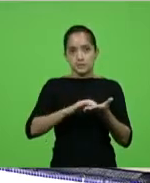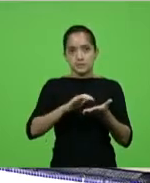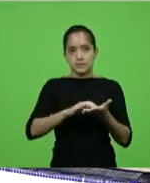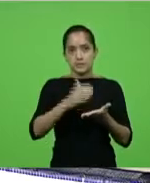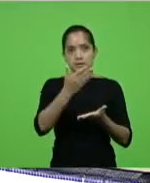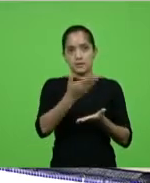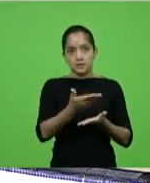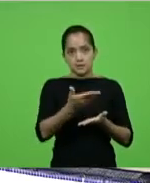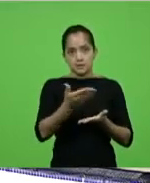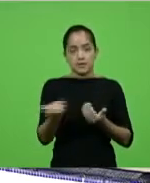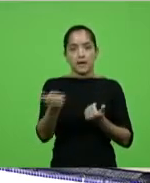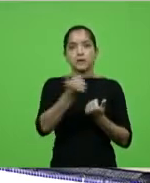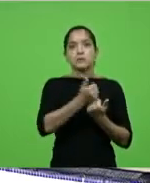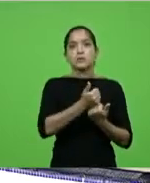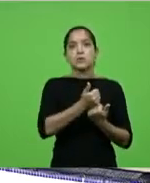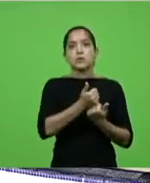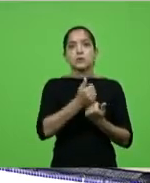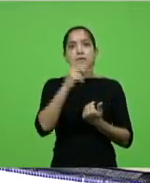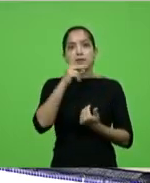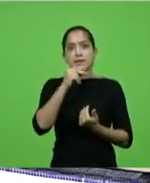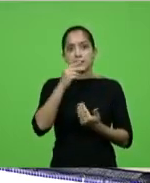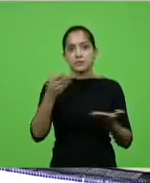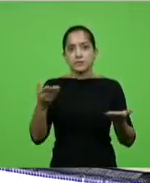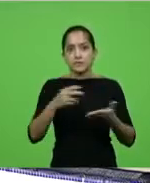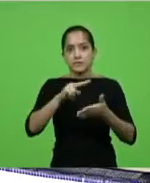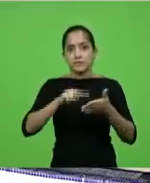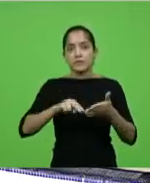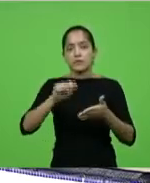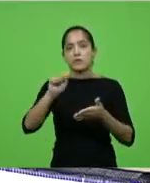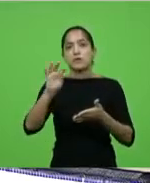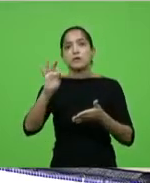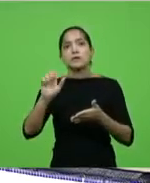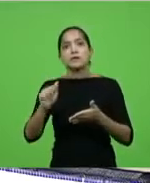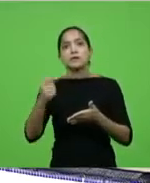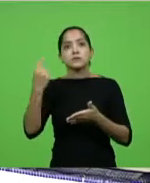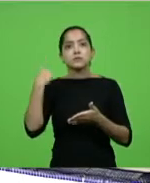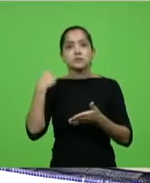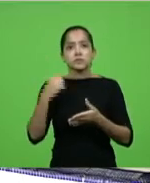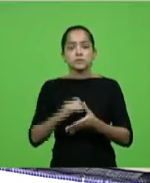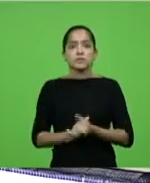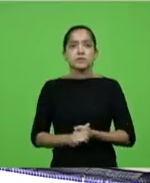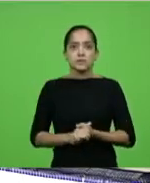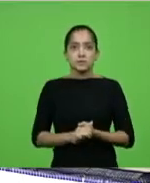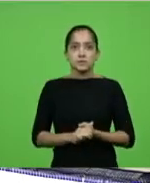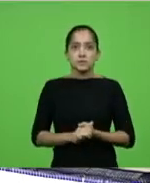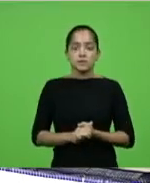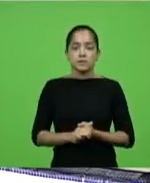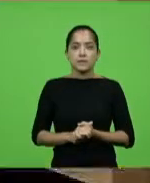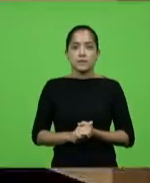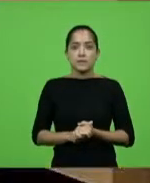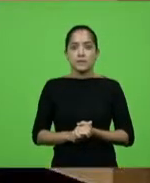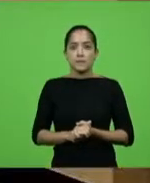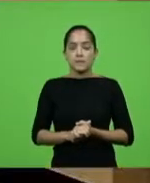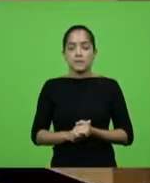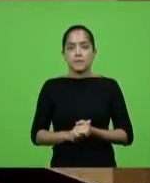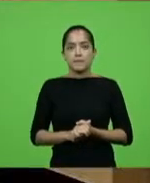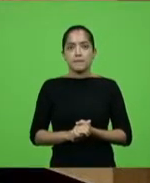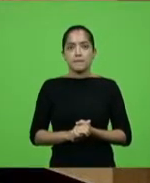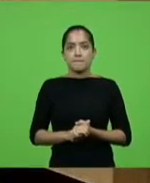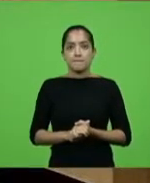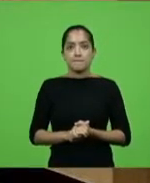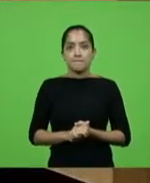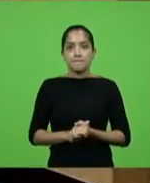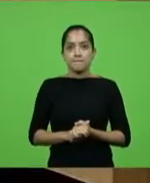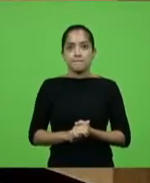a DOC, Kennedy Nunes, para que faça a leitura da ata da sessão anterior.